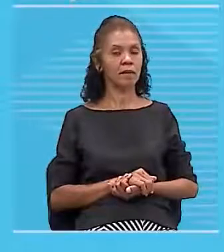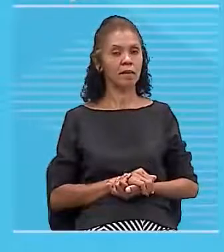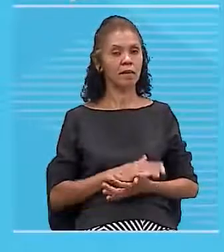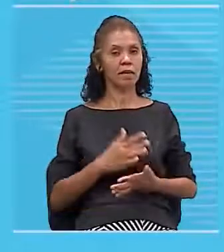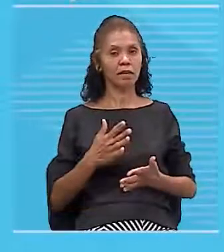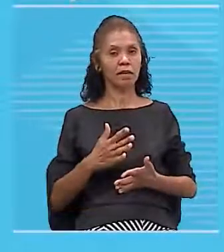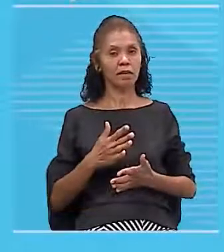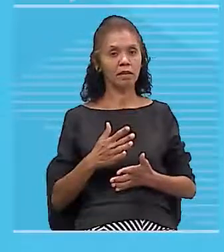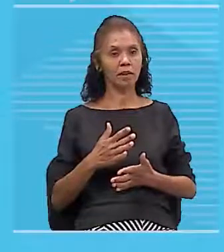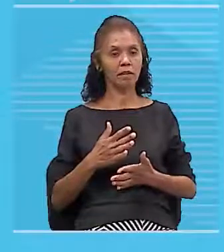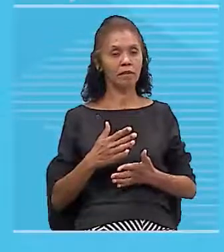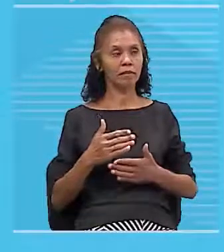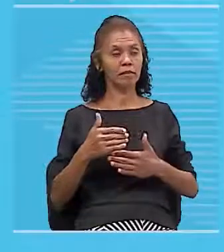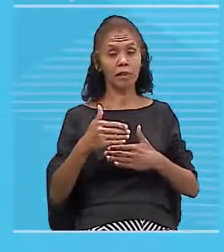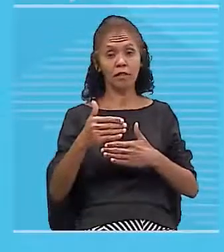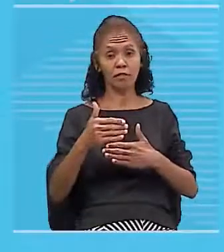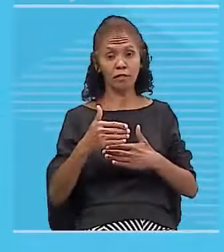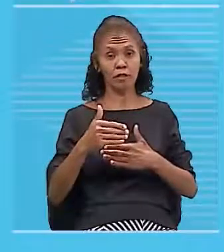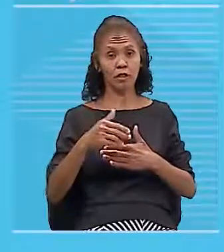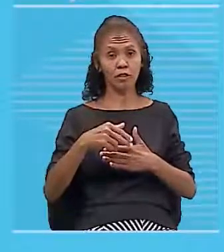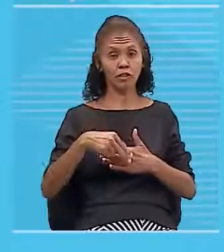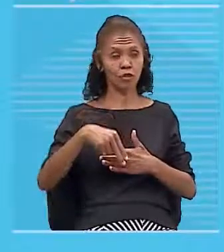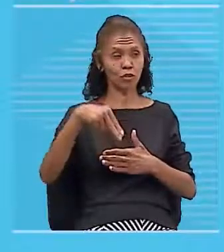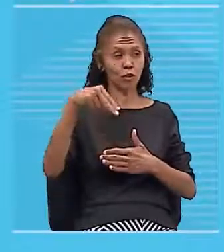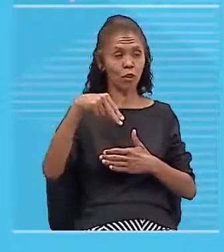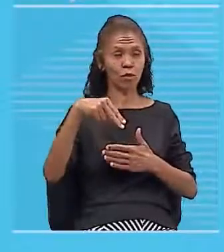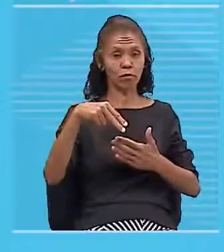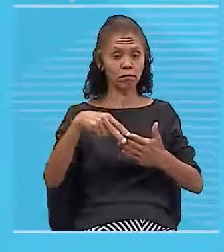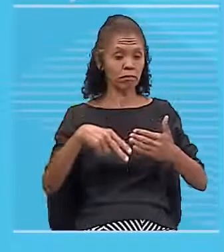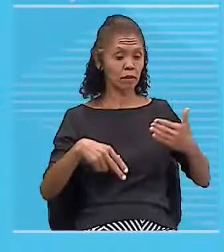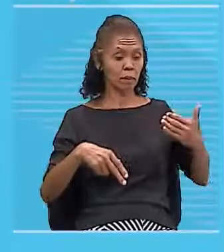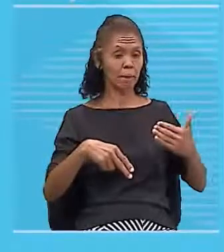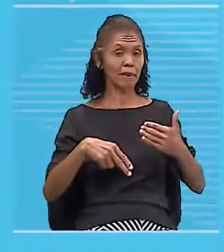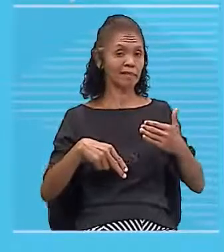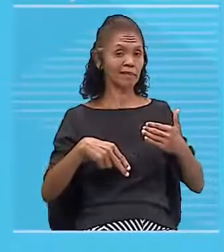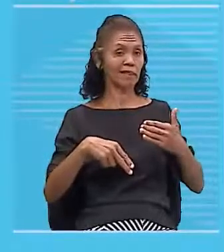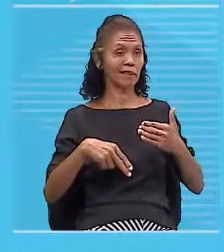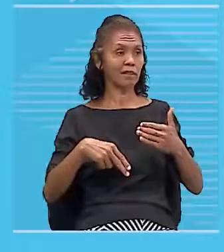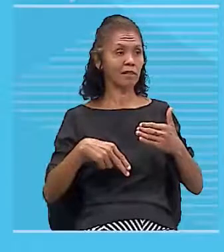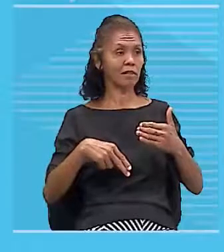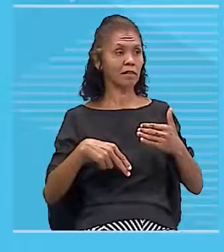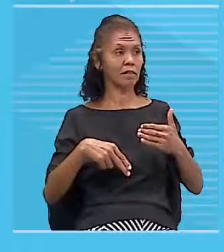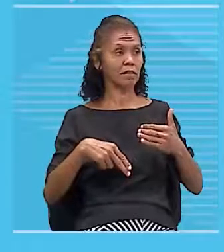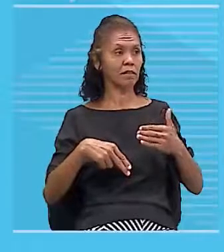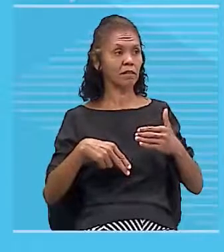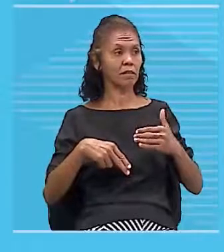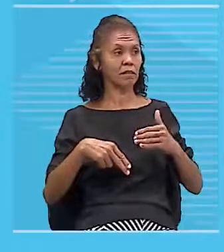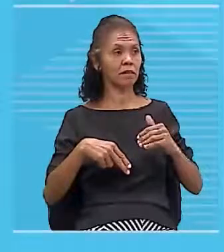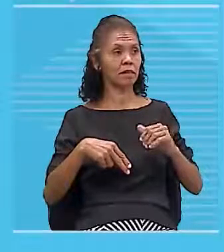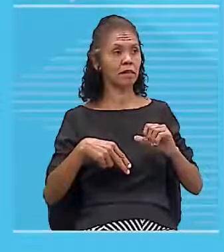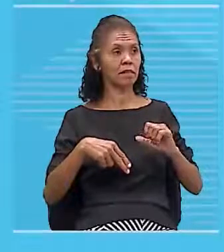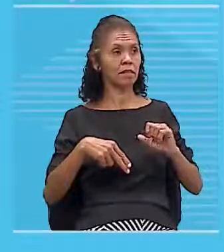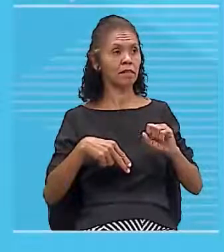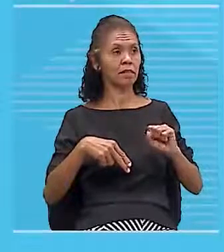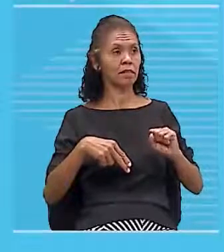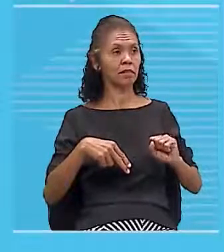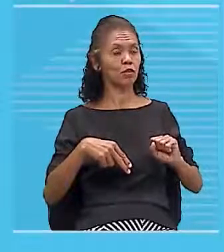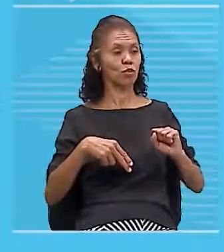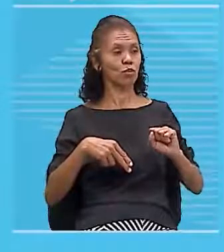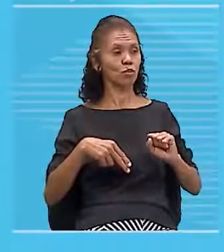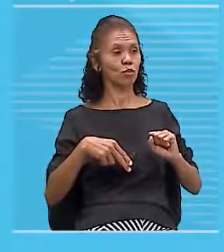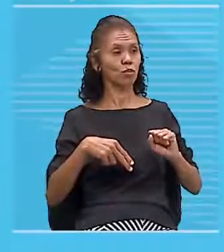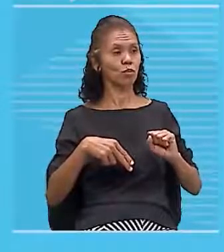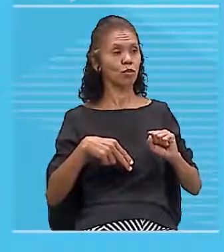A partezinha mais escura da bússola para frente e a partezinha mais clara para trás,